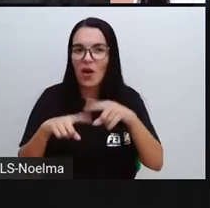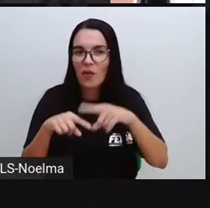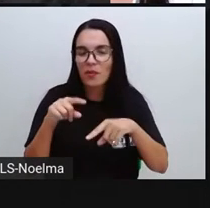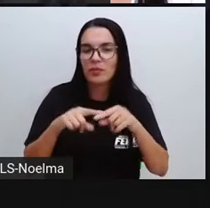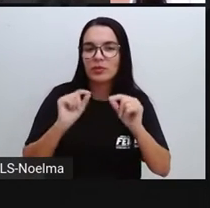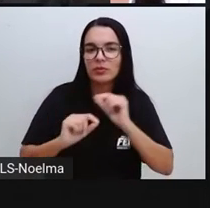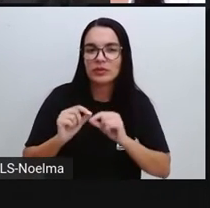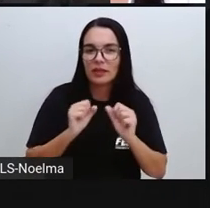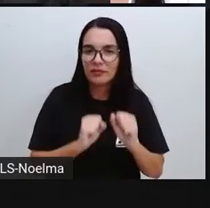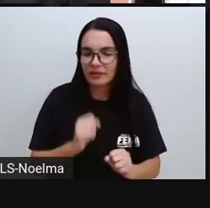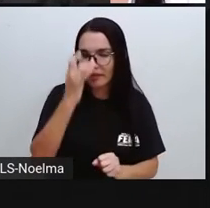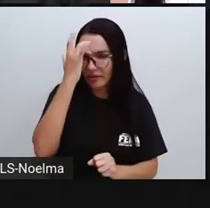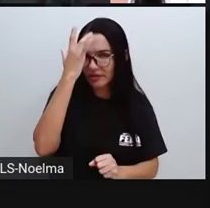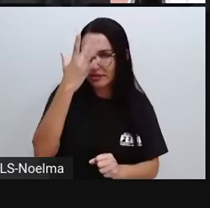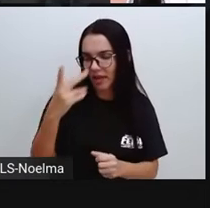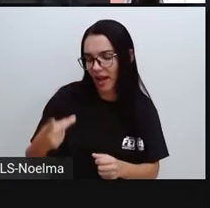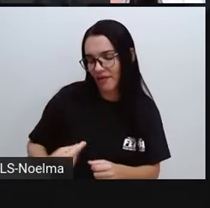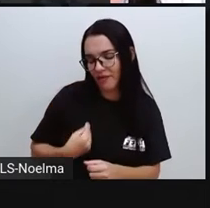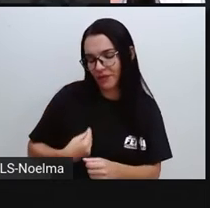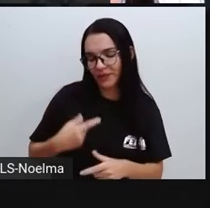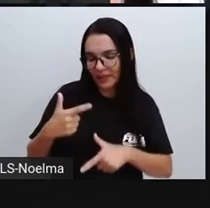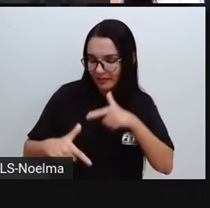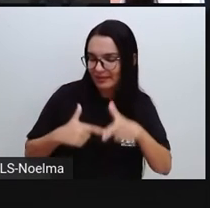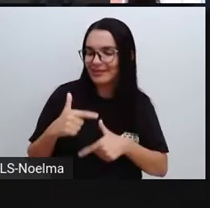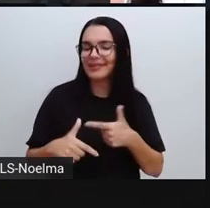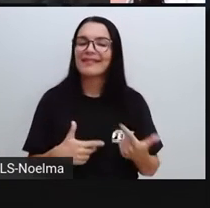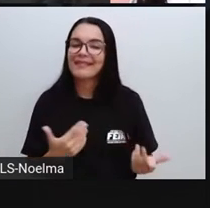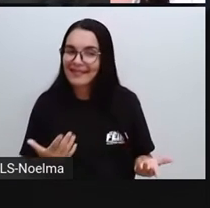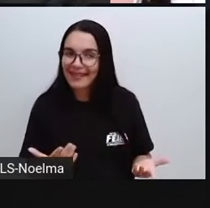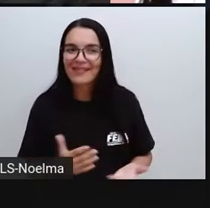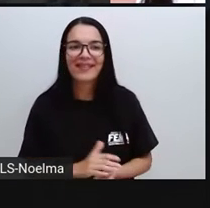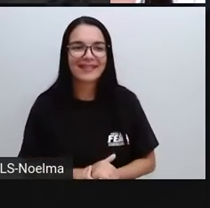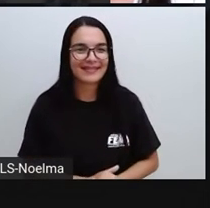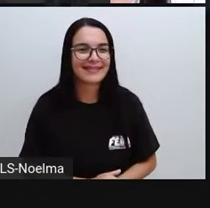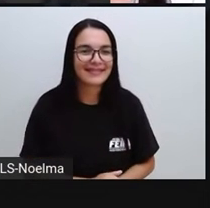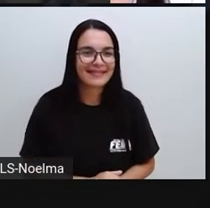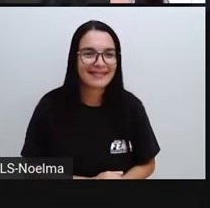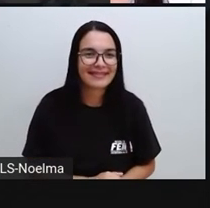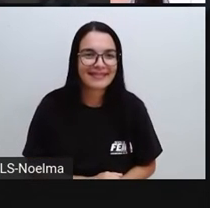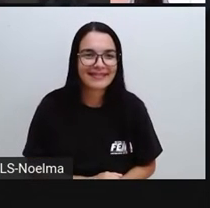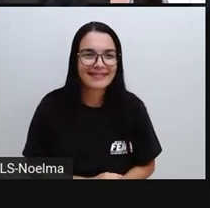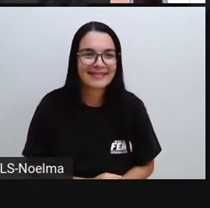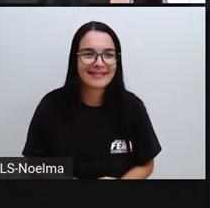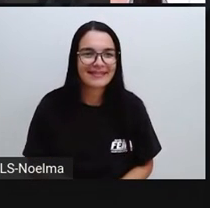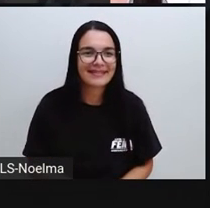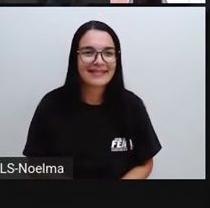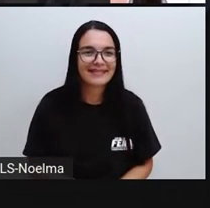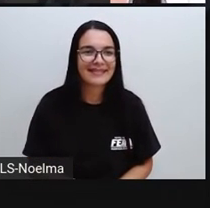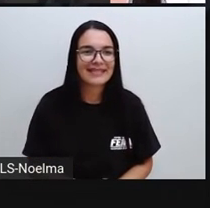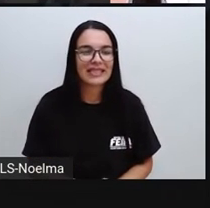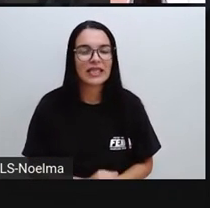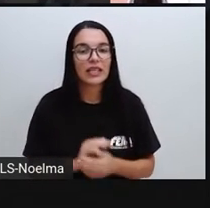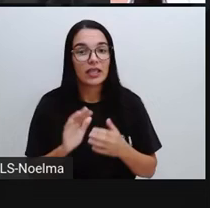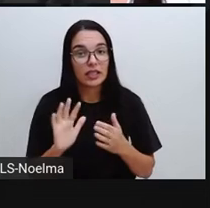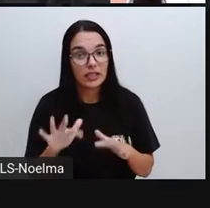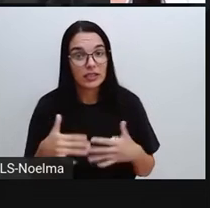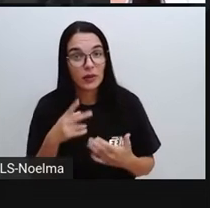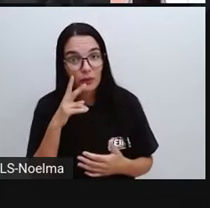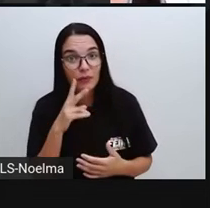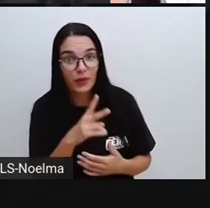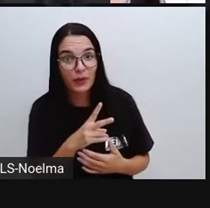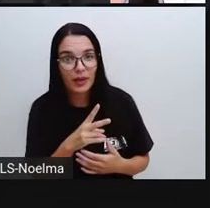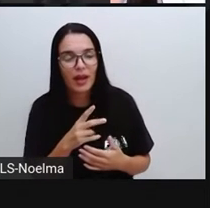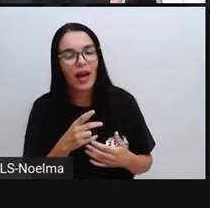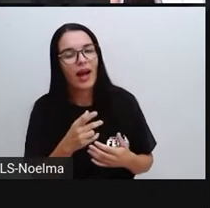e objetos que pudessem facilitar a sua vida e trabalho. Então, a partir aí do...